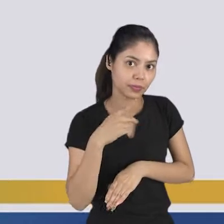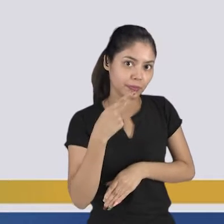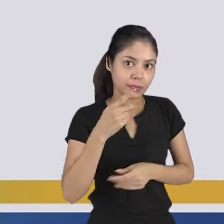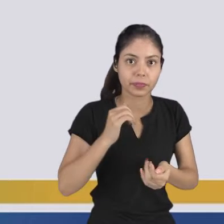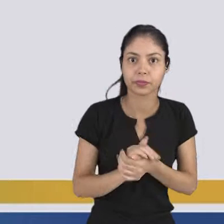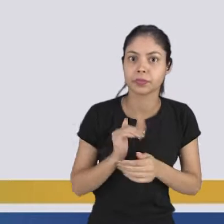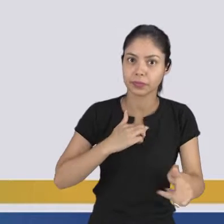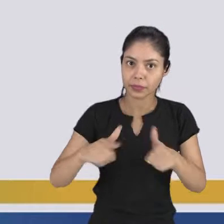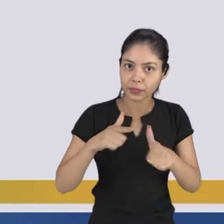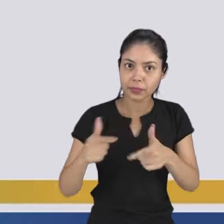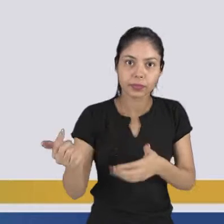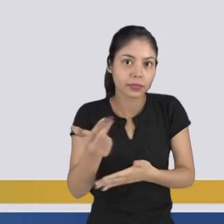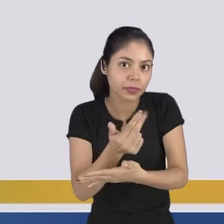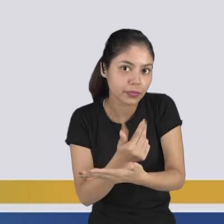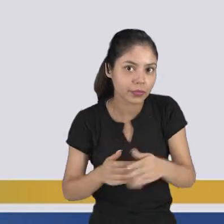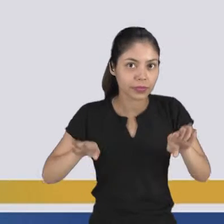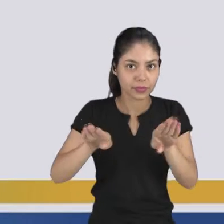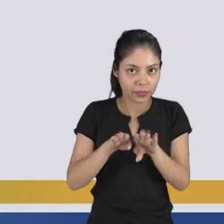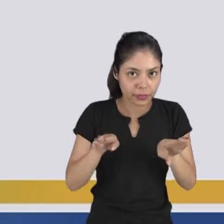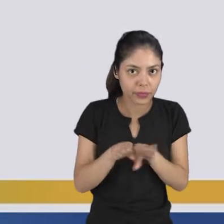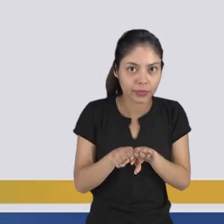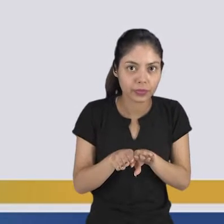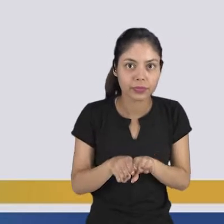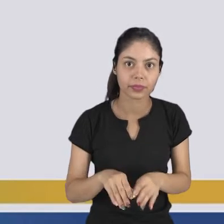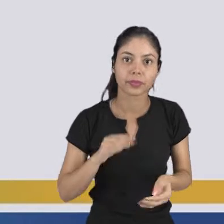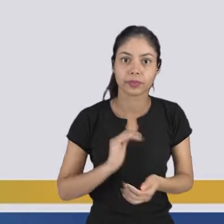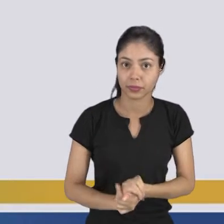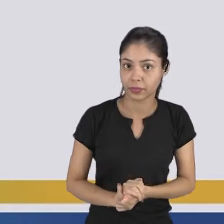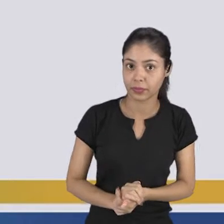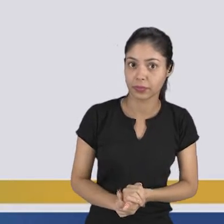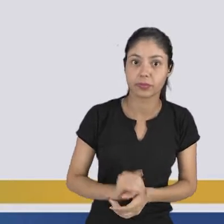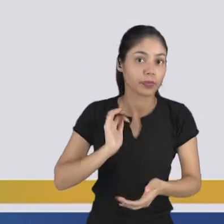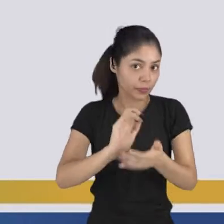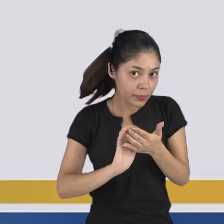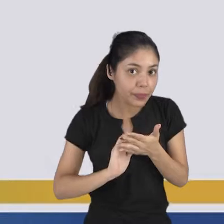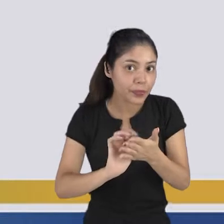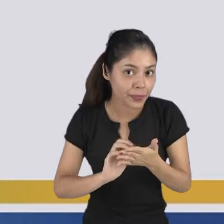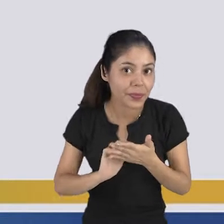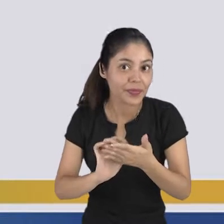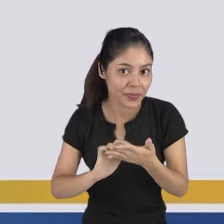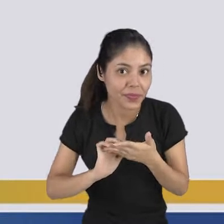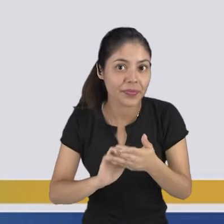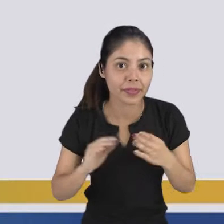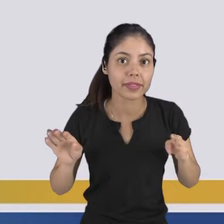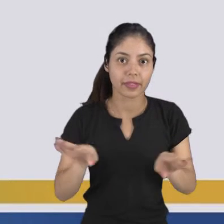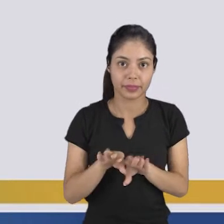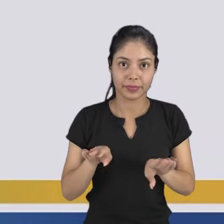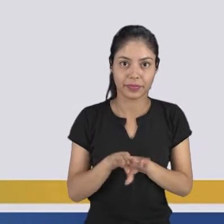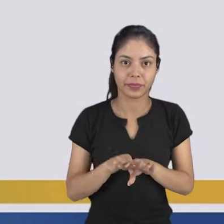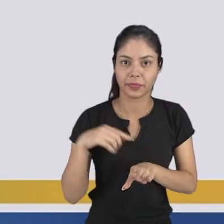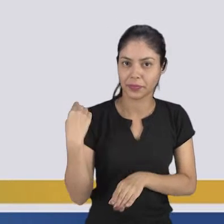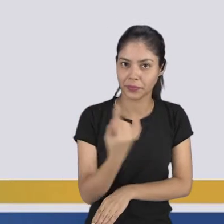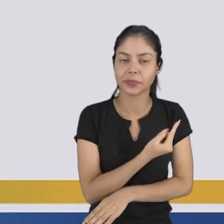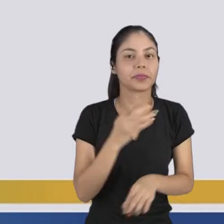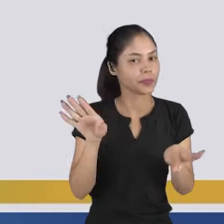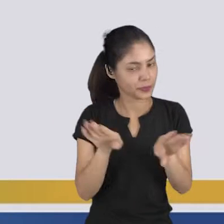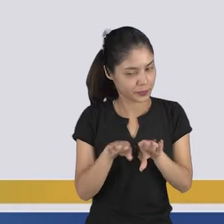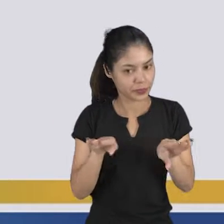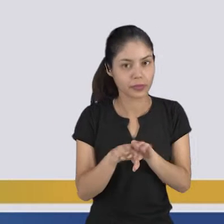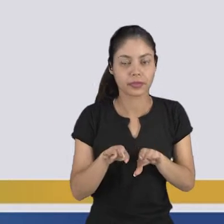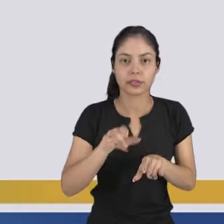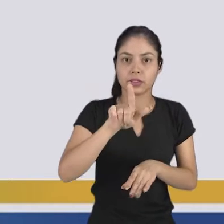arte, nós temos as ilustrações digitais, nós temos a técnica de video mapping e nós temos os gifs.